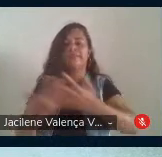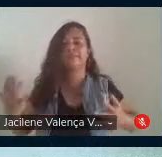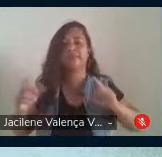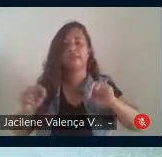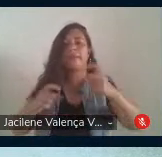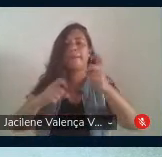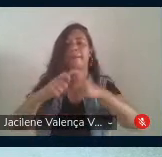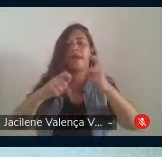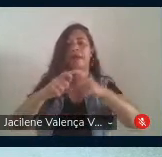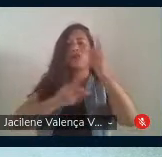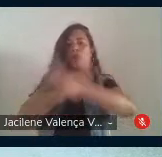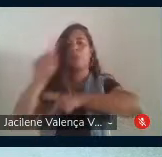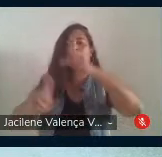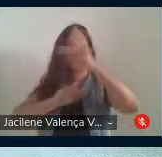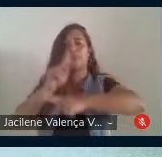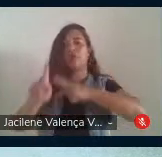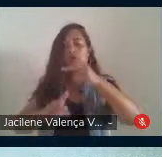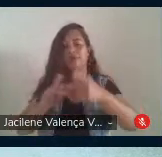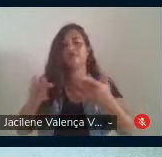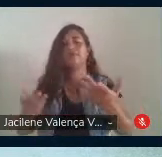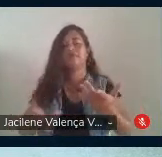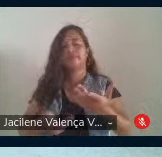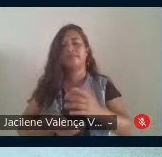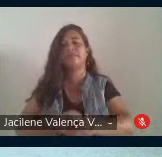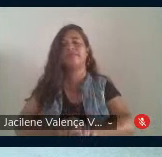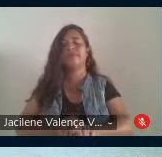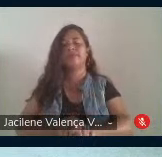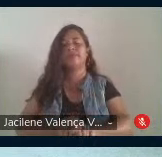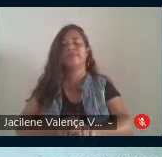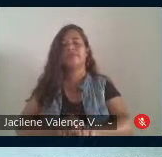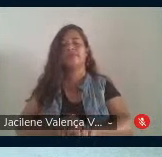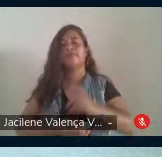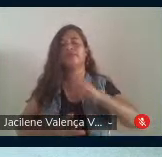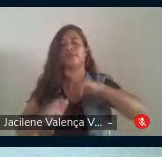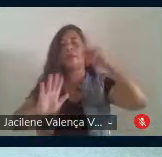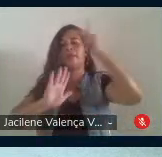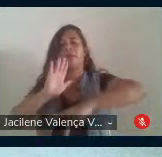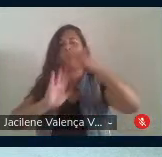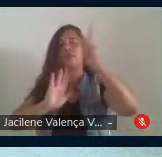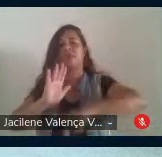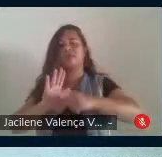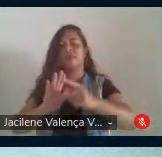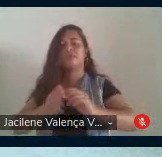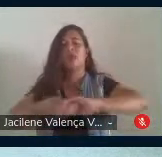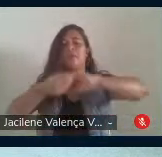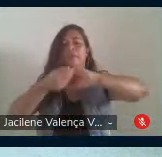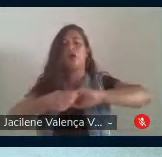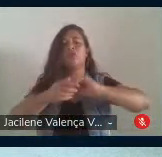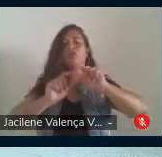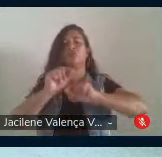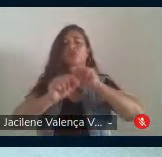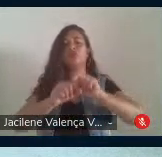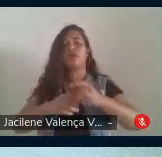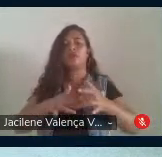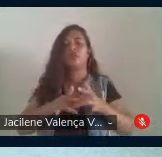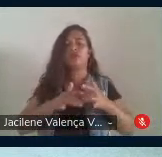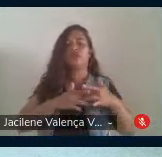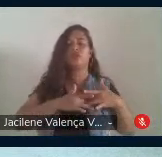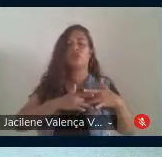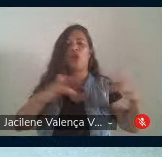Os inéditos viáveis que o programa Mãos Solidárias vem construindo são inspiradores,